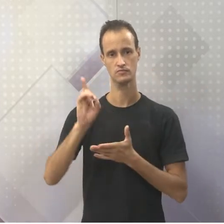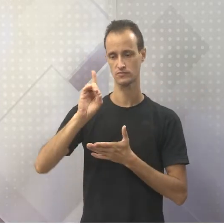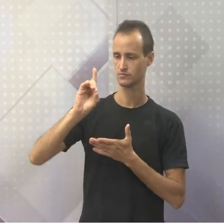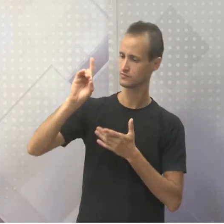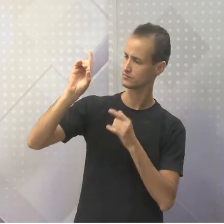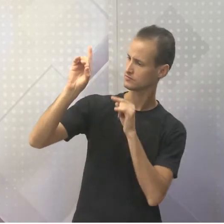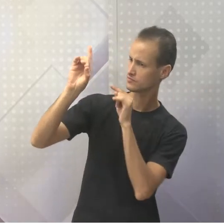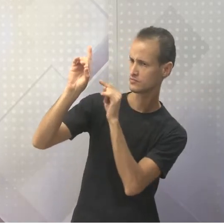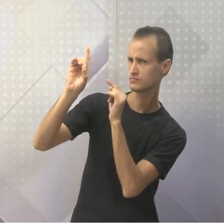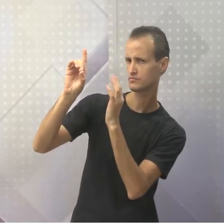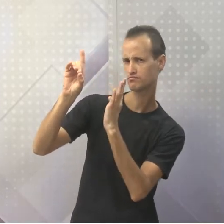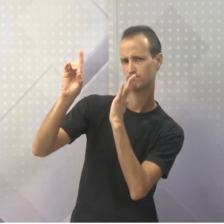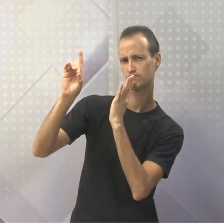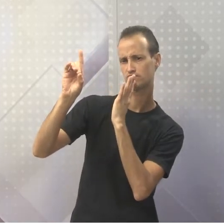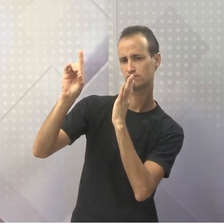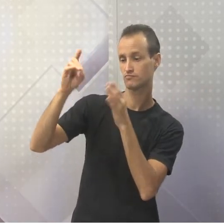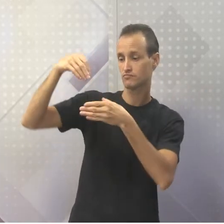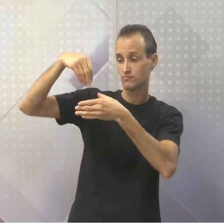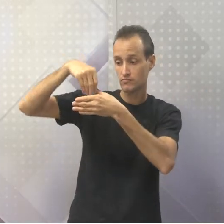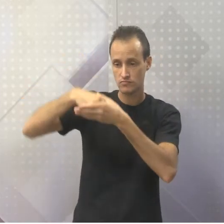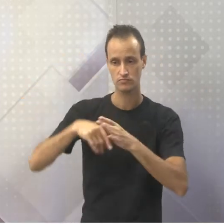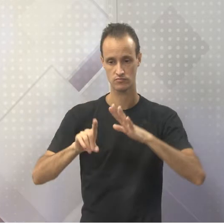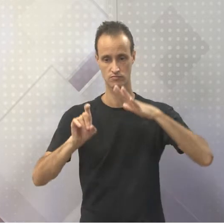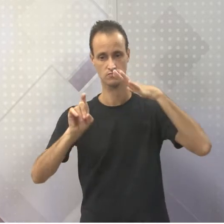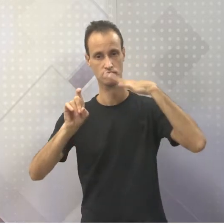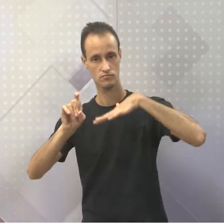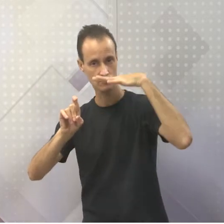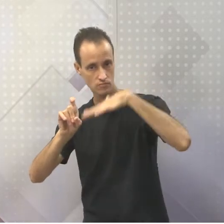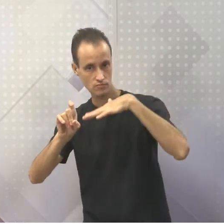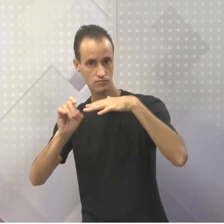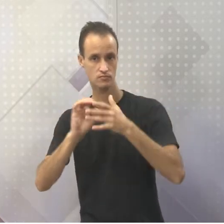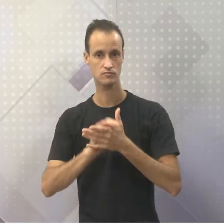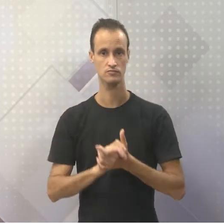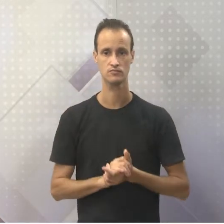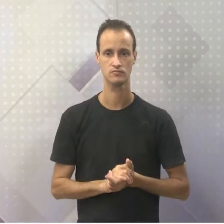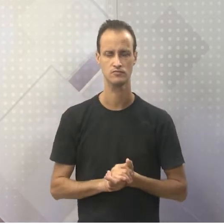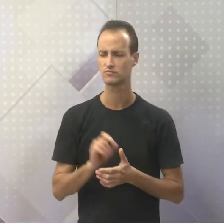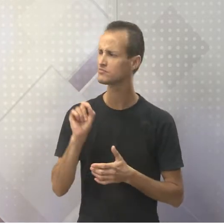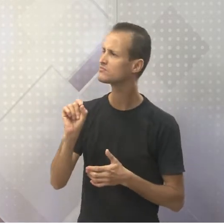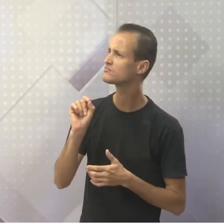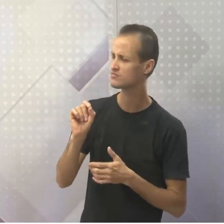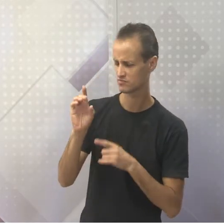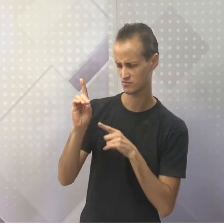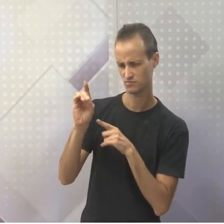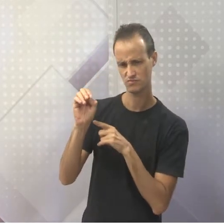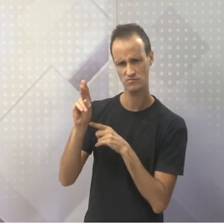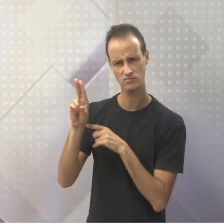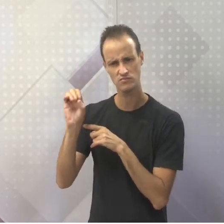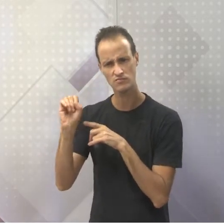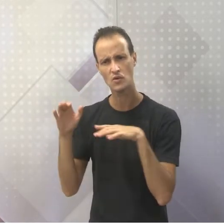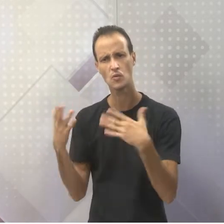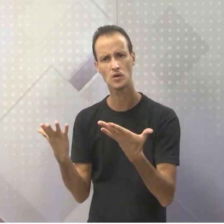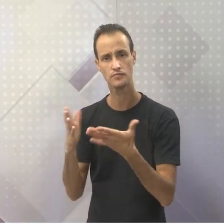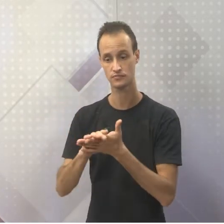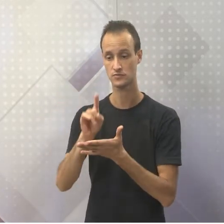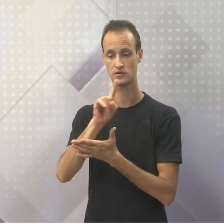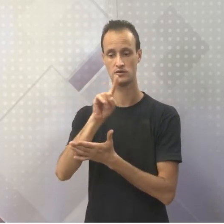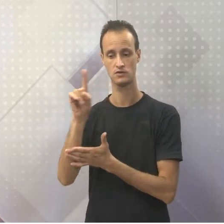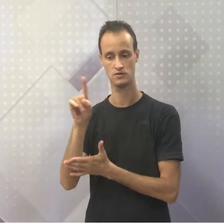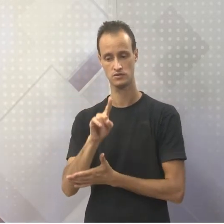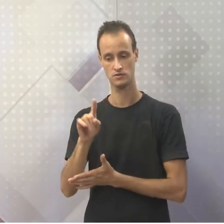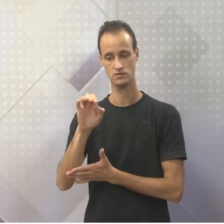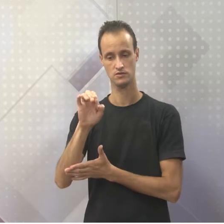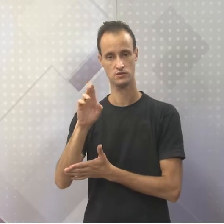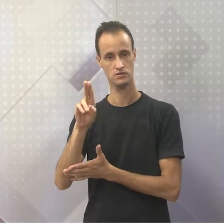extremamente conhecido dentro da mitologia grega. justamente... aí você me pergunta, que deus é esse, professor? Esse aí é o Zeus.